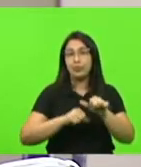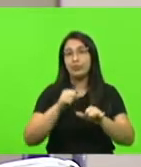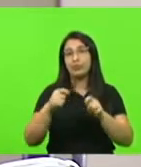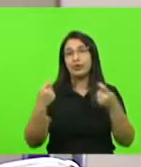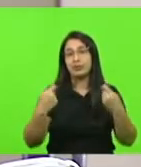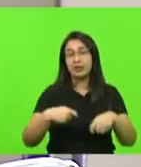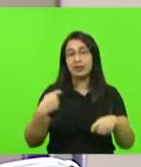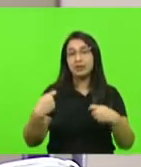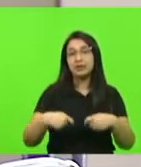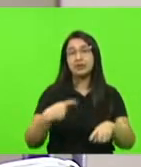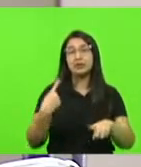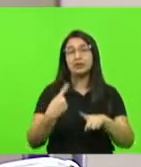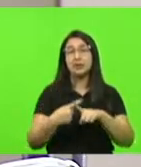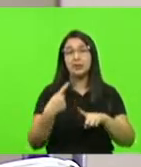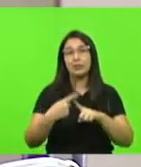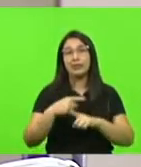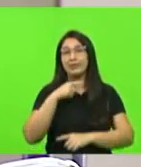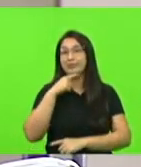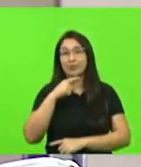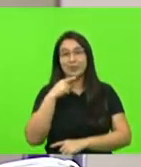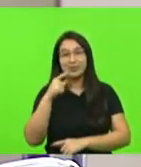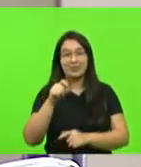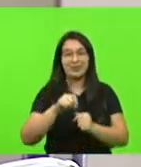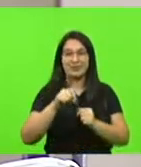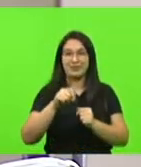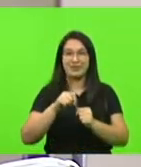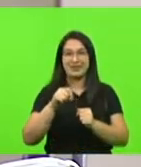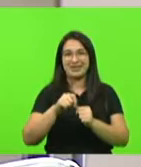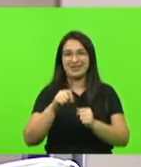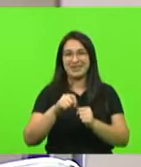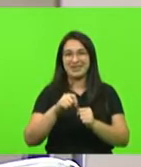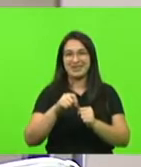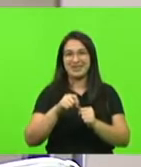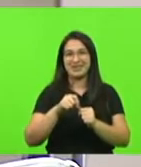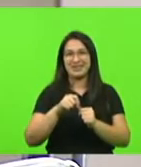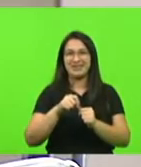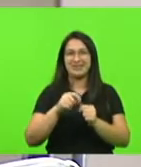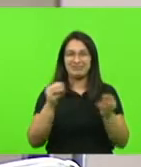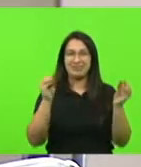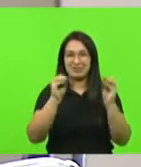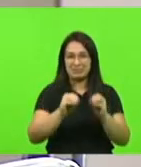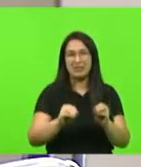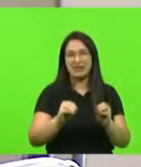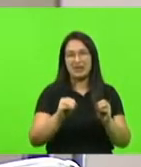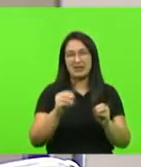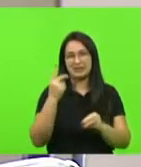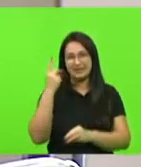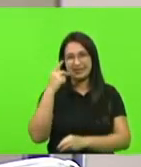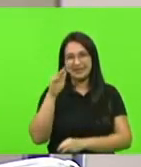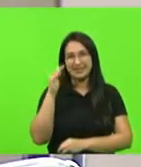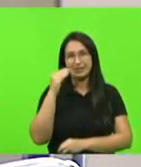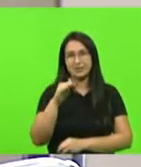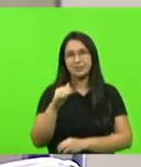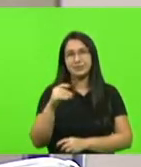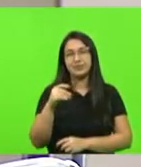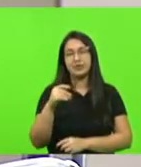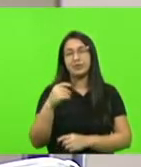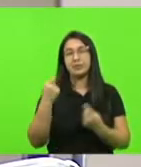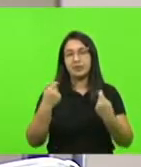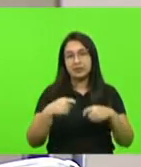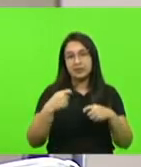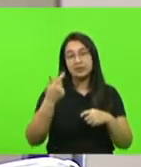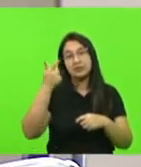a gente não vai conseguir fazer com que este objeto seja atendido desta forma. Então, vai ficar com uma próxima emenda,